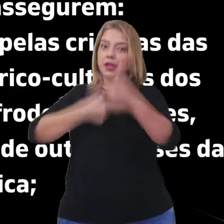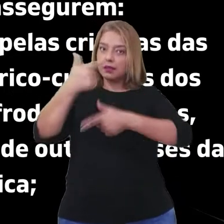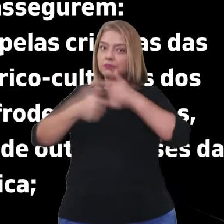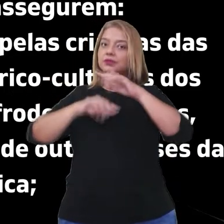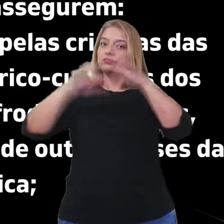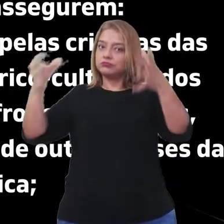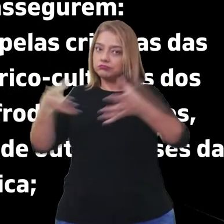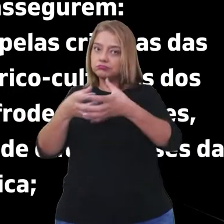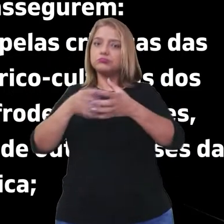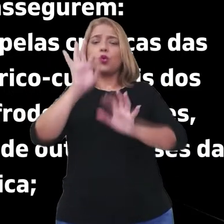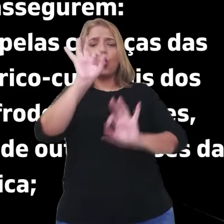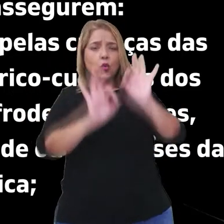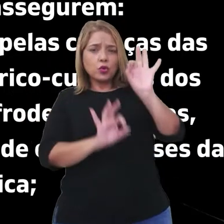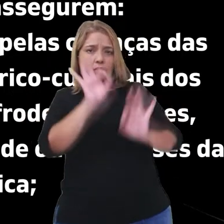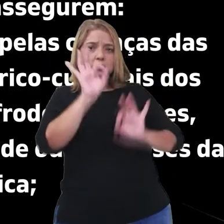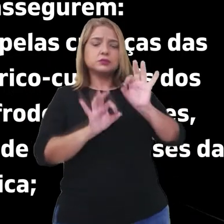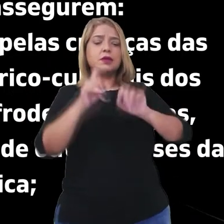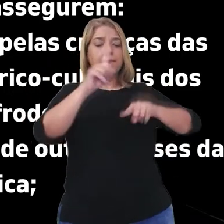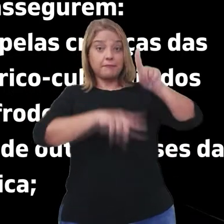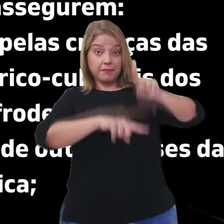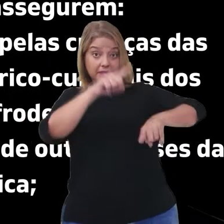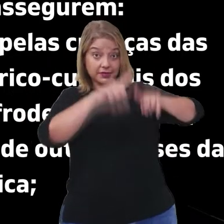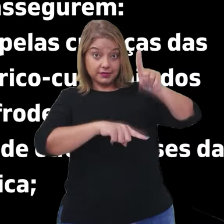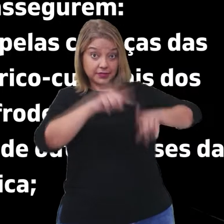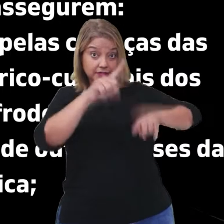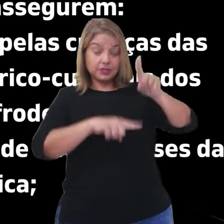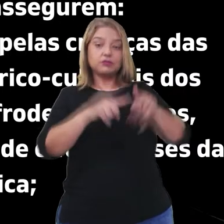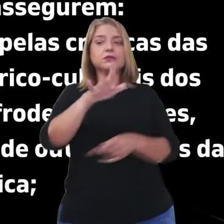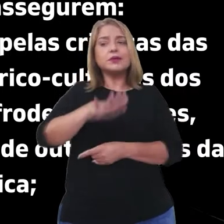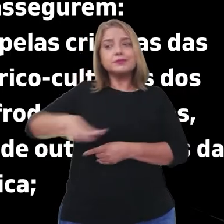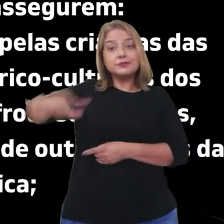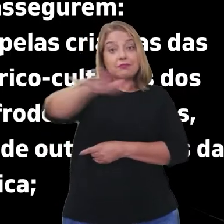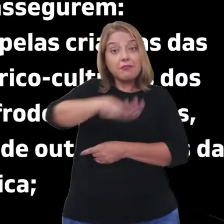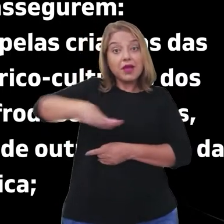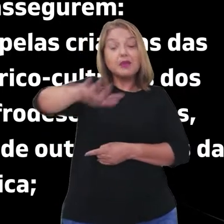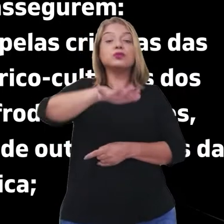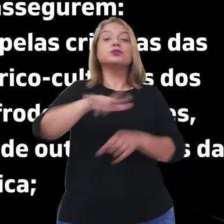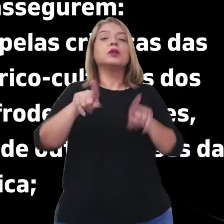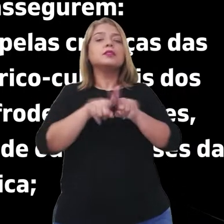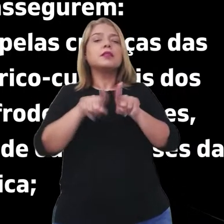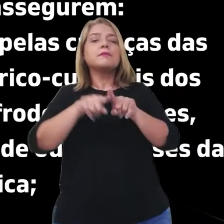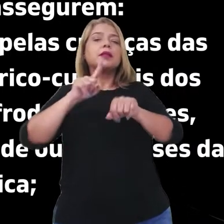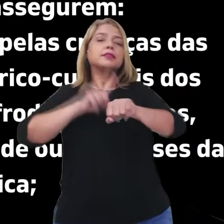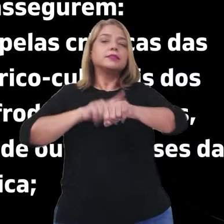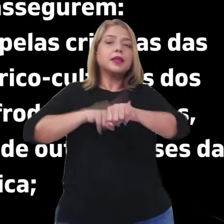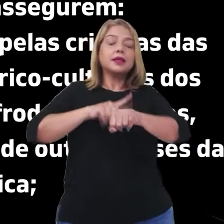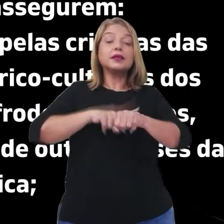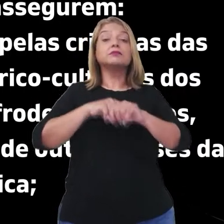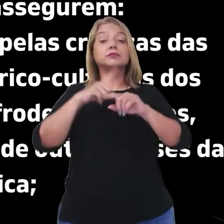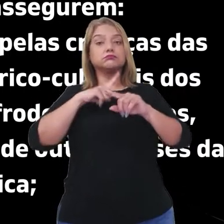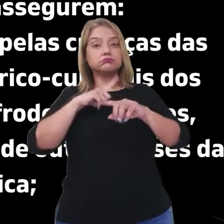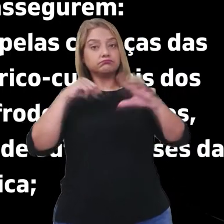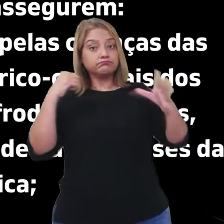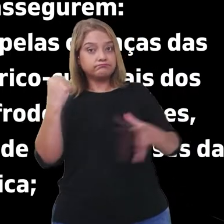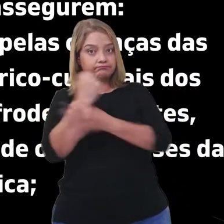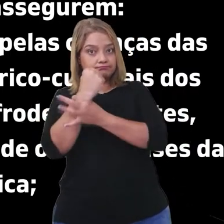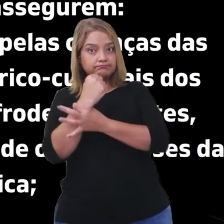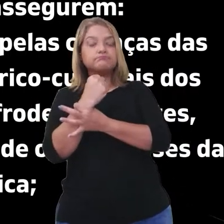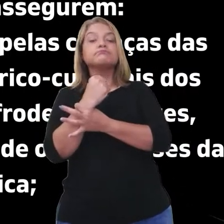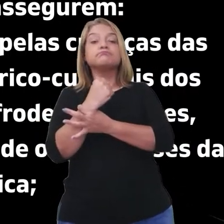e para a organização de materiais, espaços e tempos que assegurem